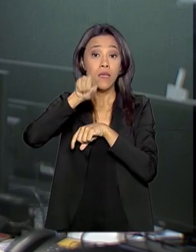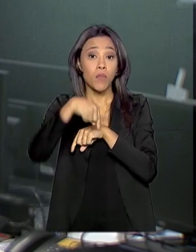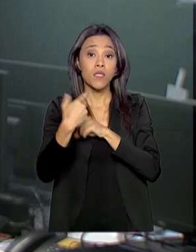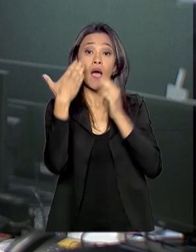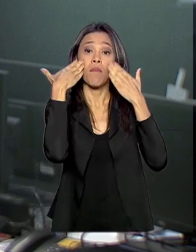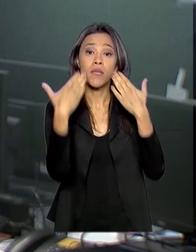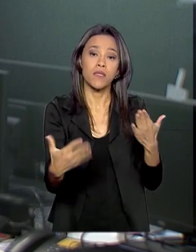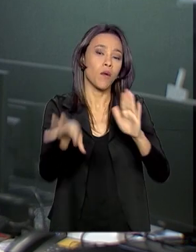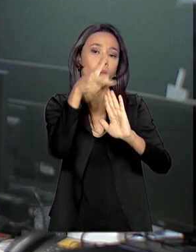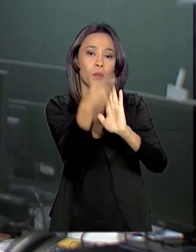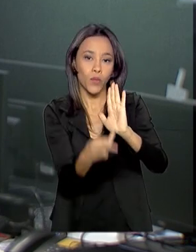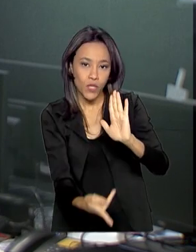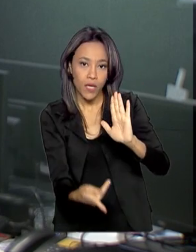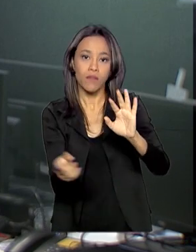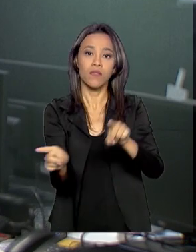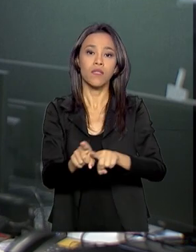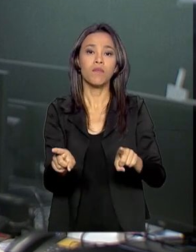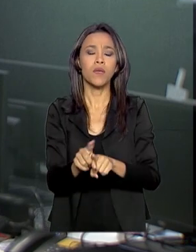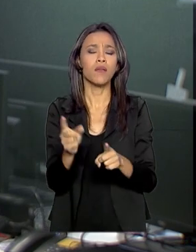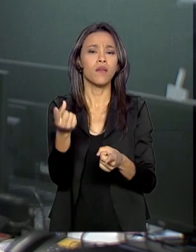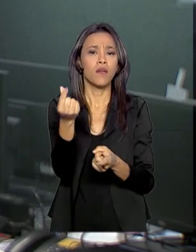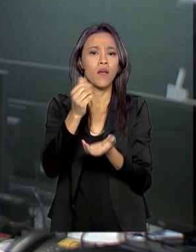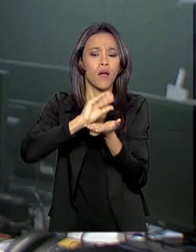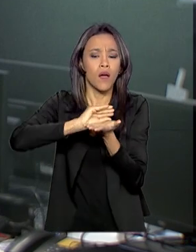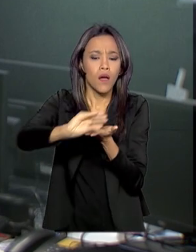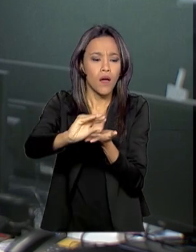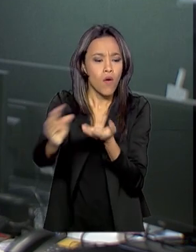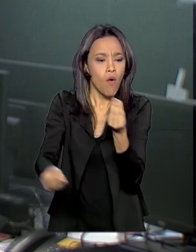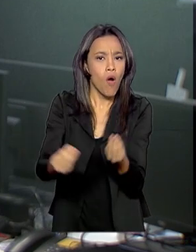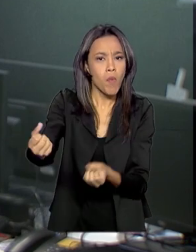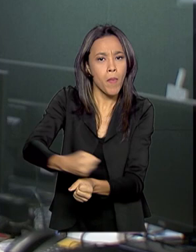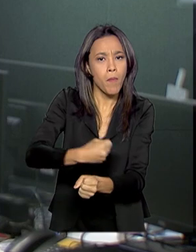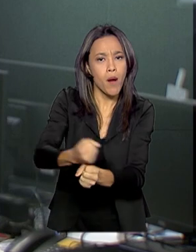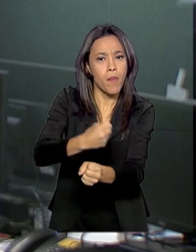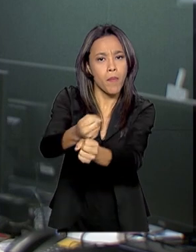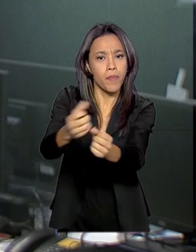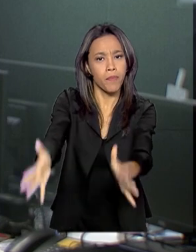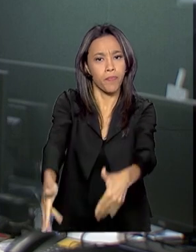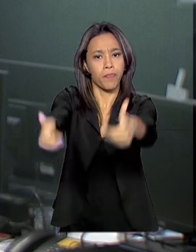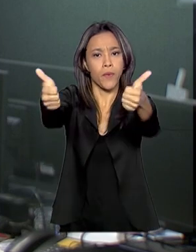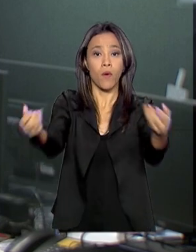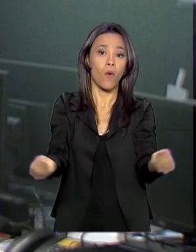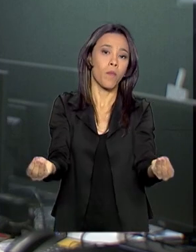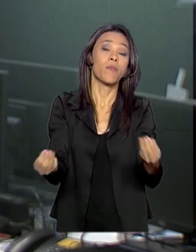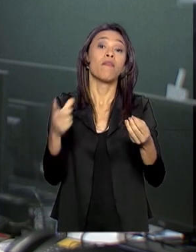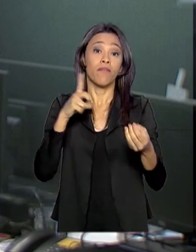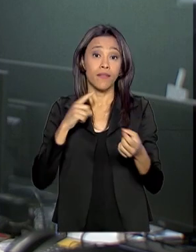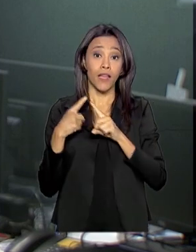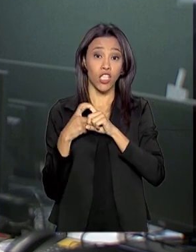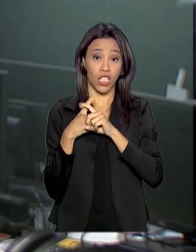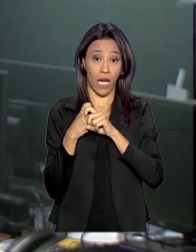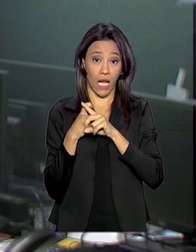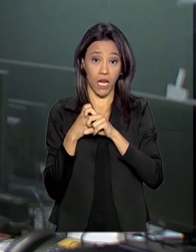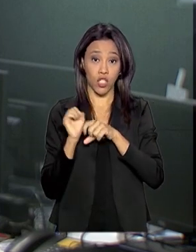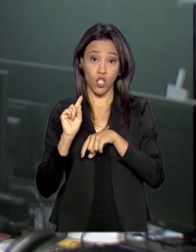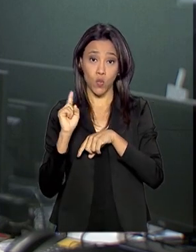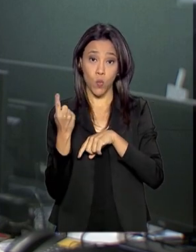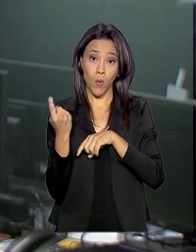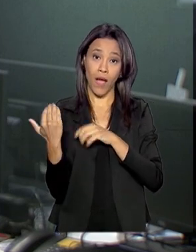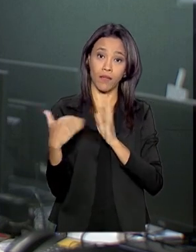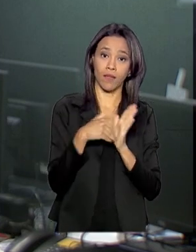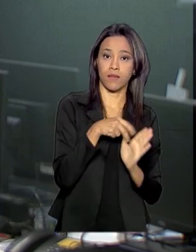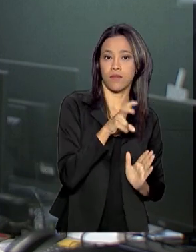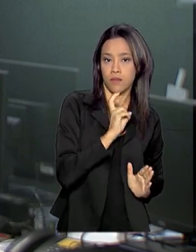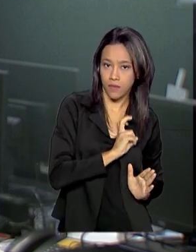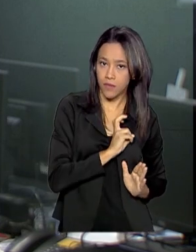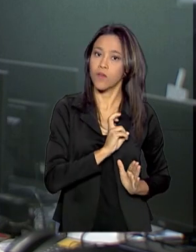um plano de investimentos para a implementação das obras. As rodovias serão classificadas por estrelas, de 1 a 5, conforme os